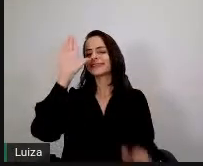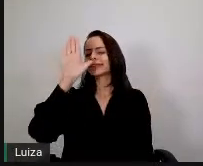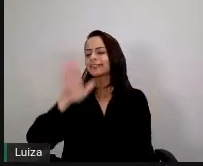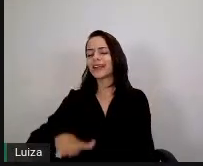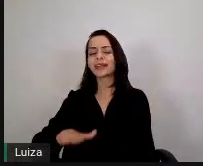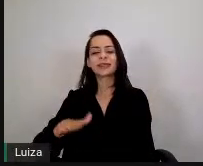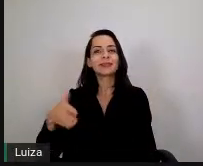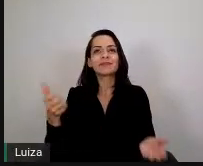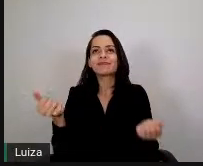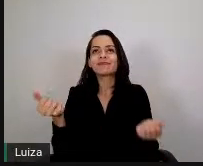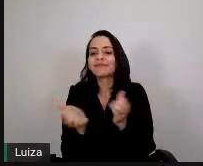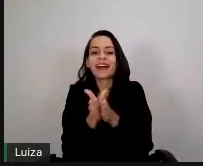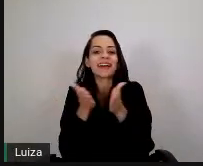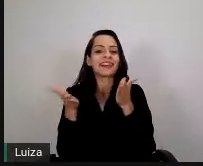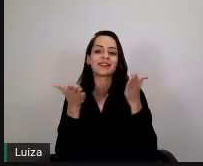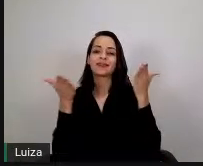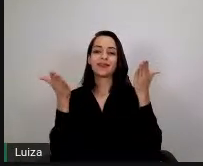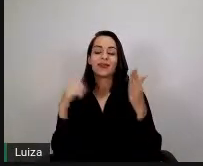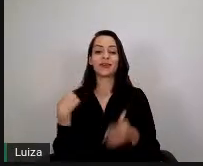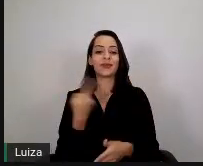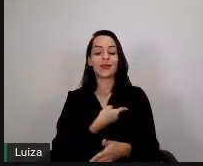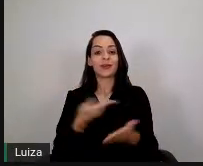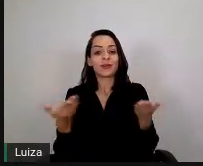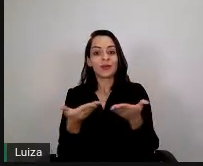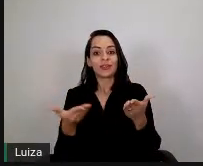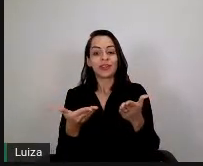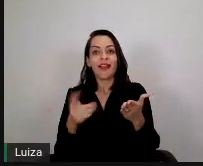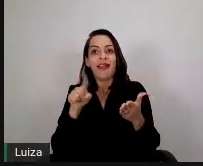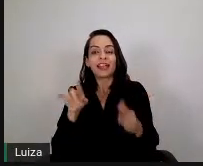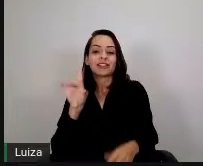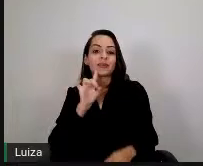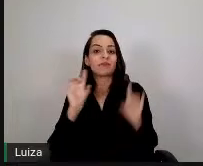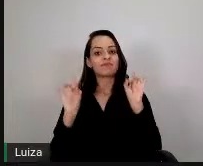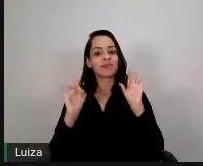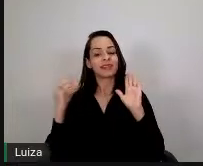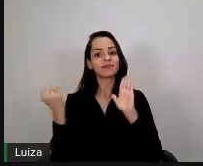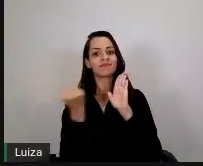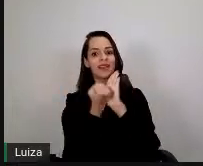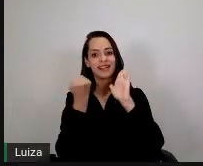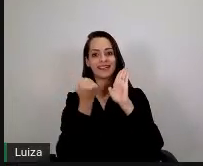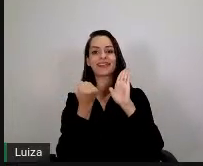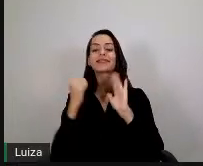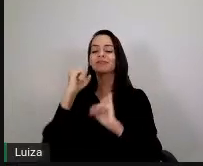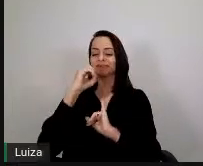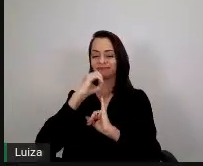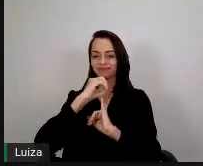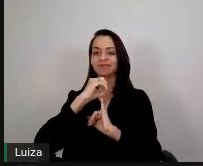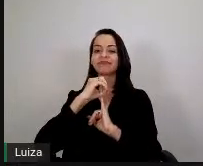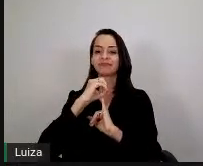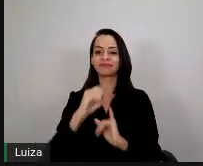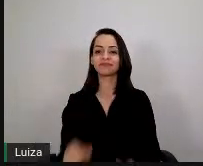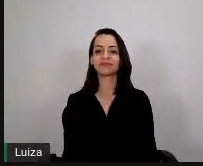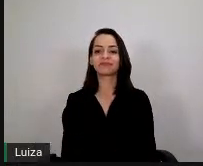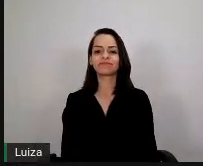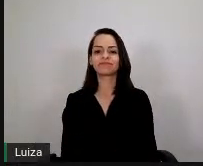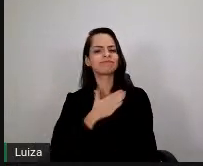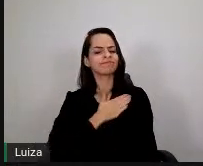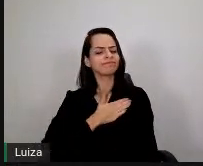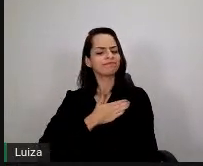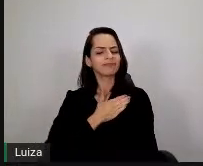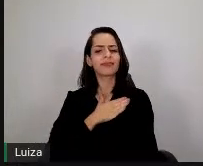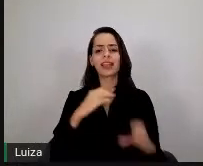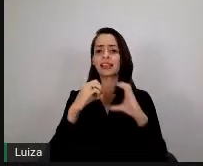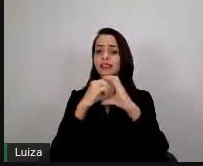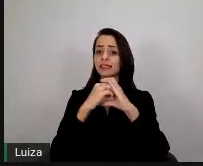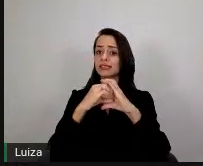marcante para a nossa instituição. É com muito prazer que o SEAD subsidia,